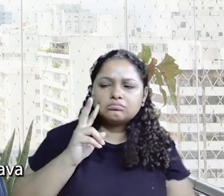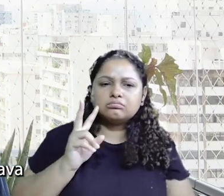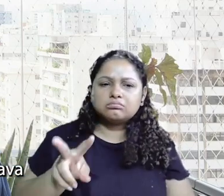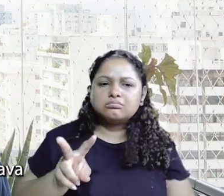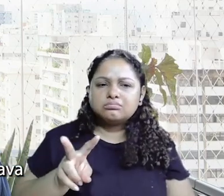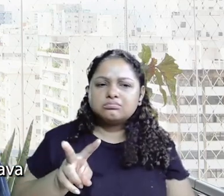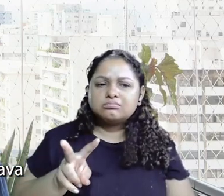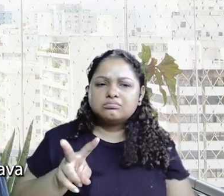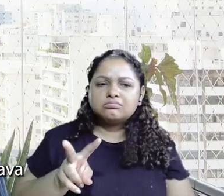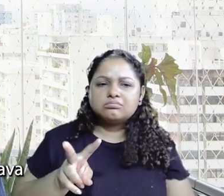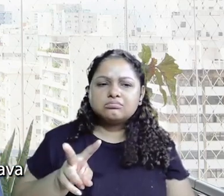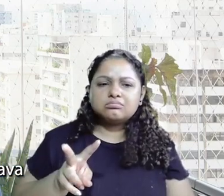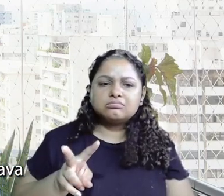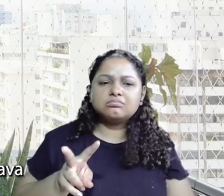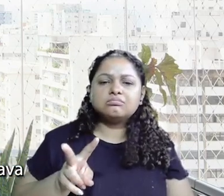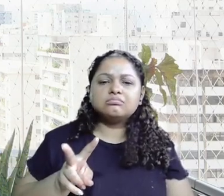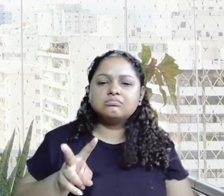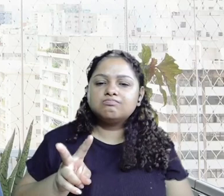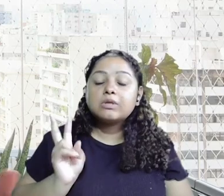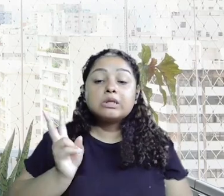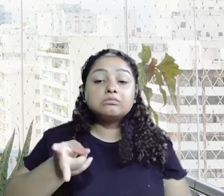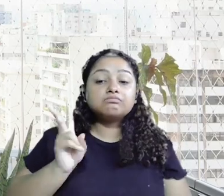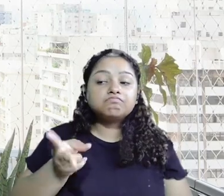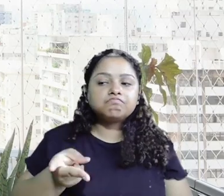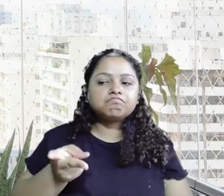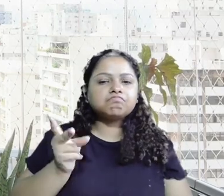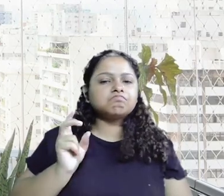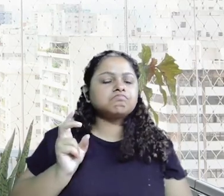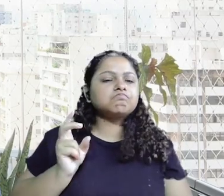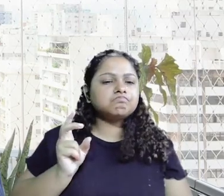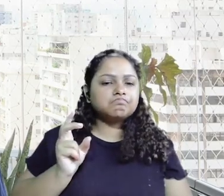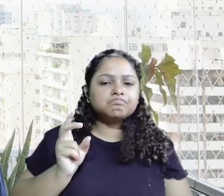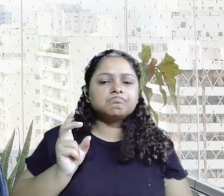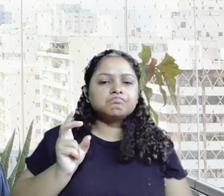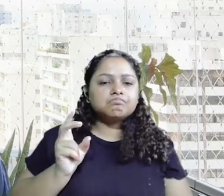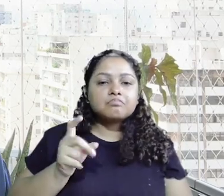pra mim realmente alguma coisa que me chamava muita atenção